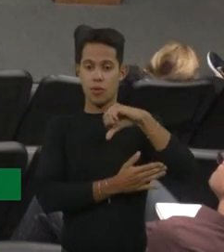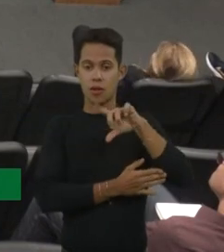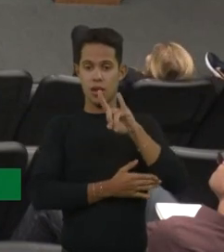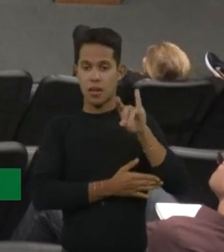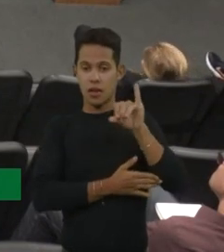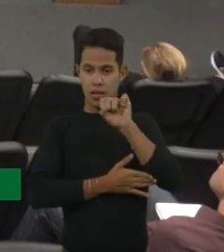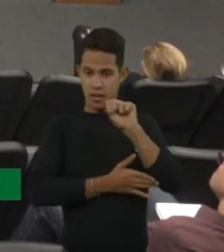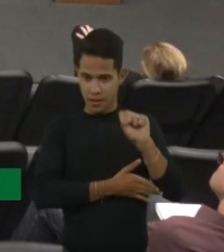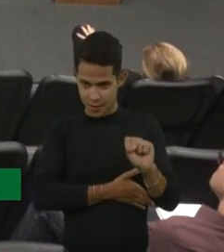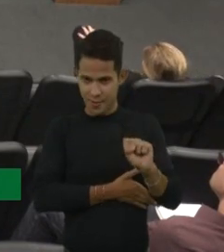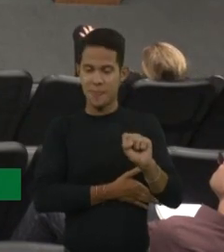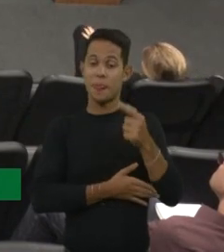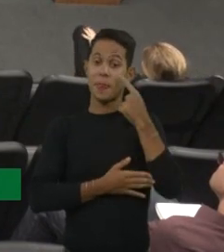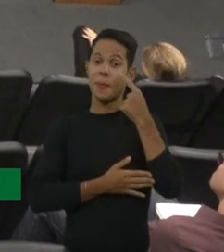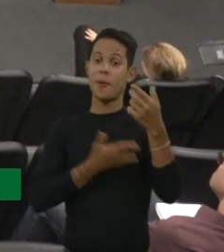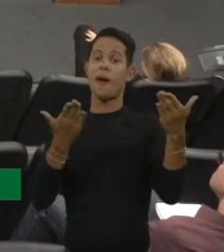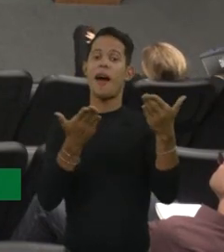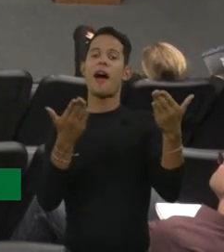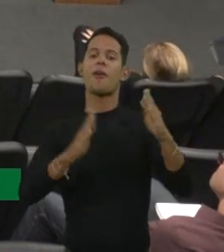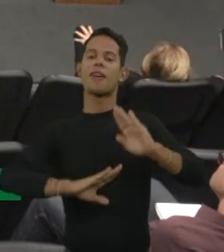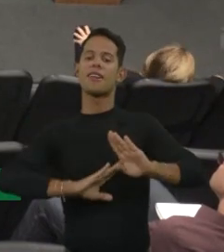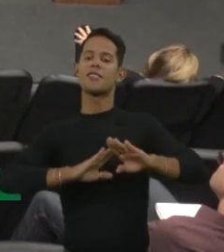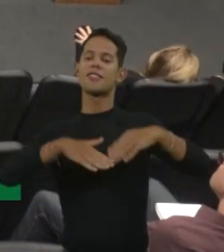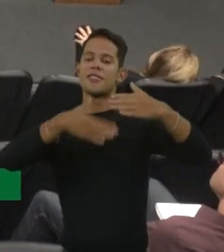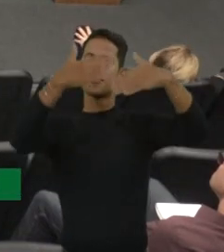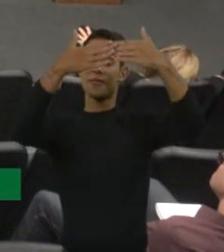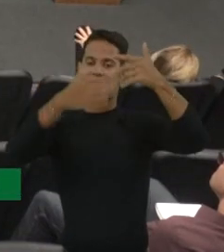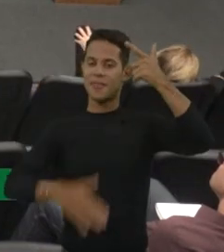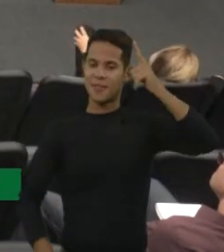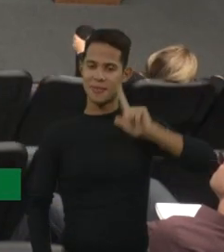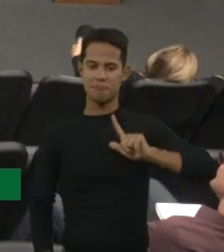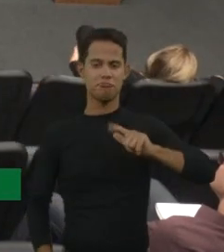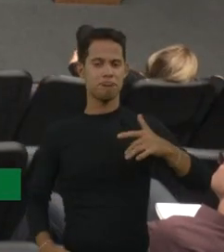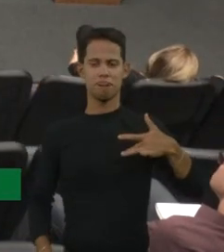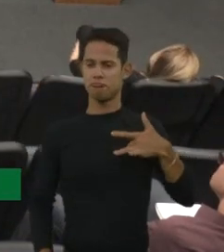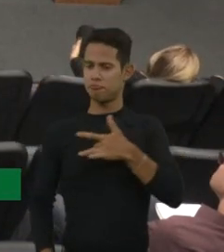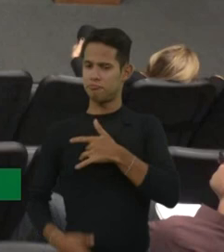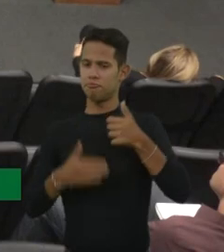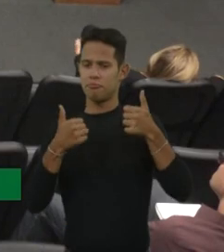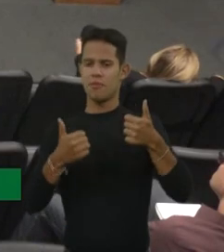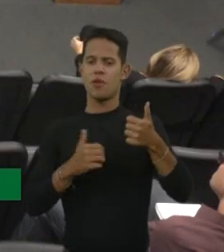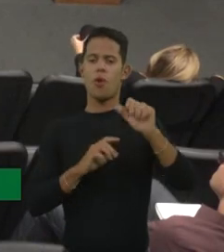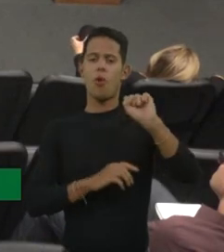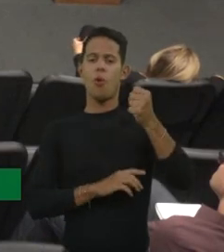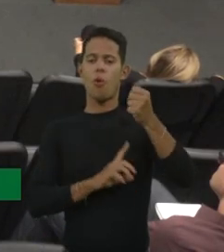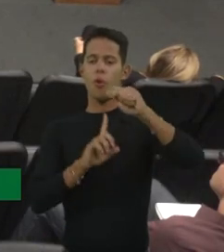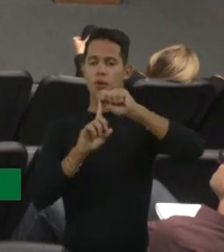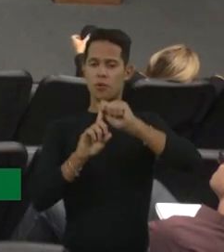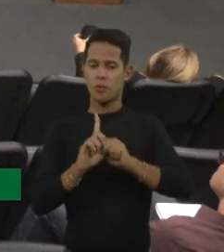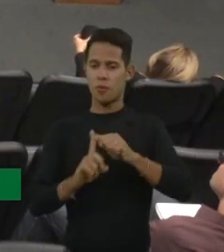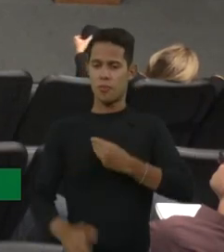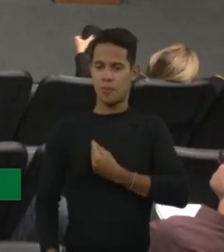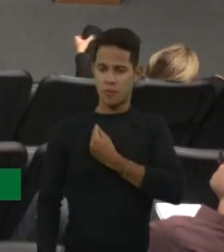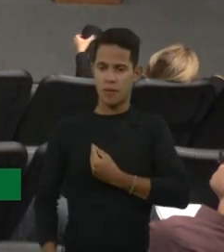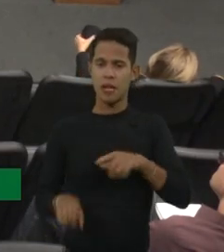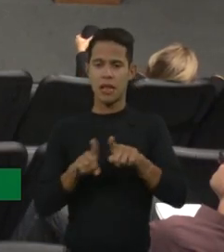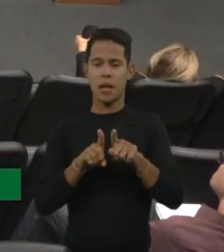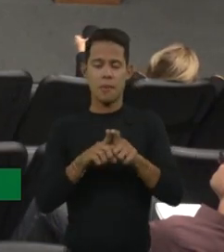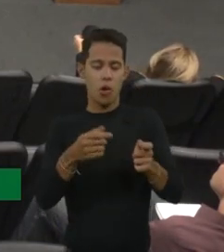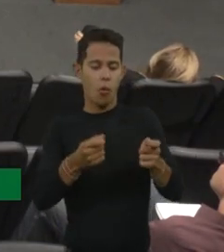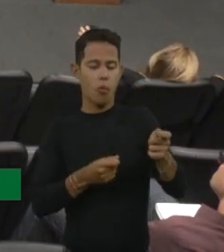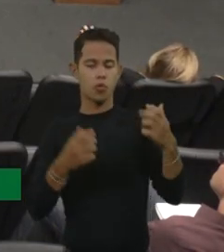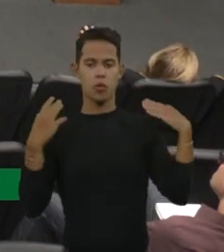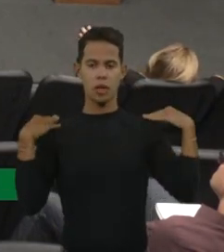e aqui a gente vê ela se desenvolvendo, né, super bem, aqui com 8 meses, já com bom controle de tronco,